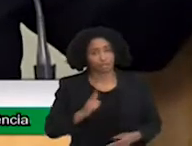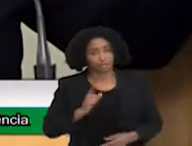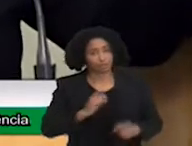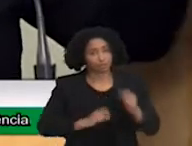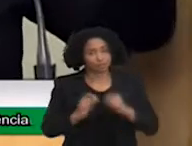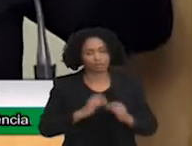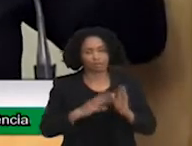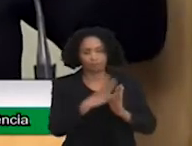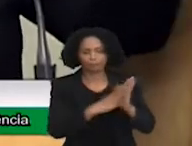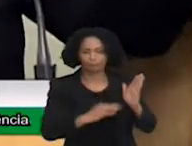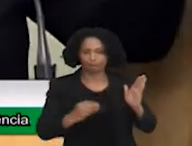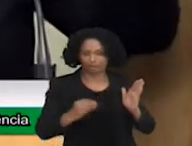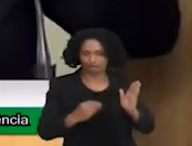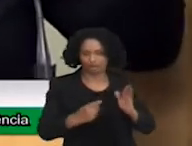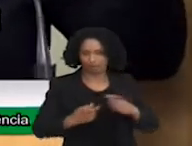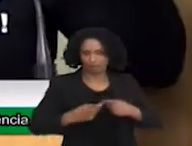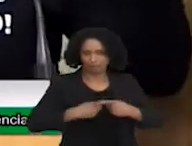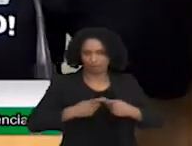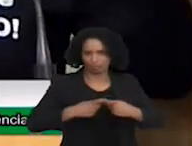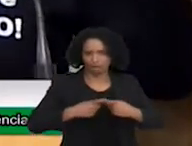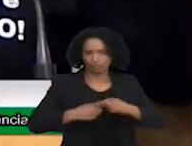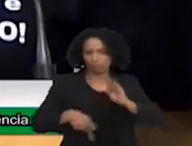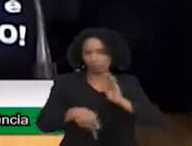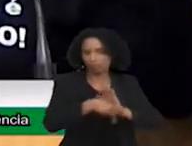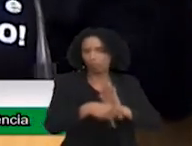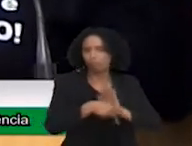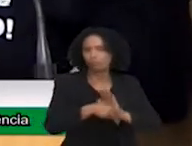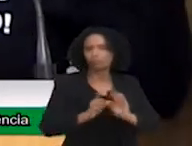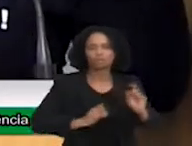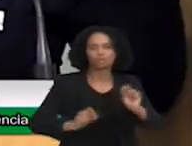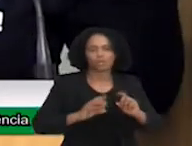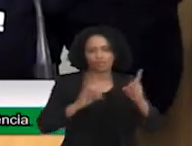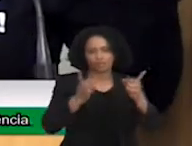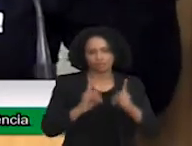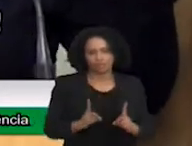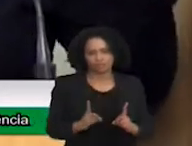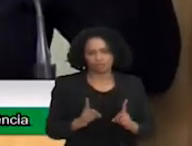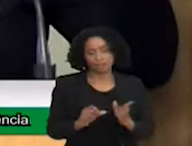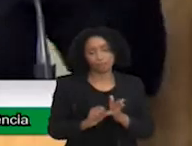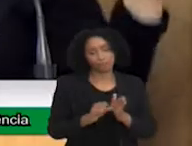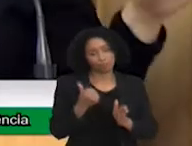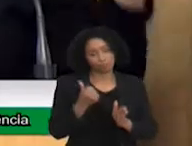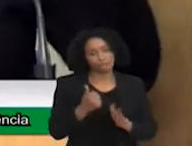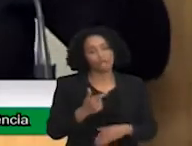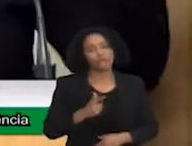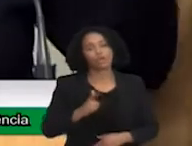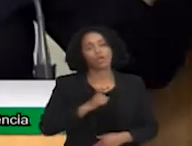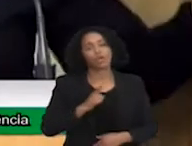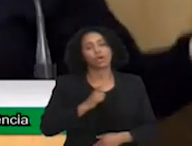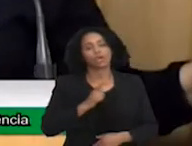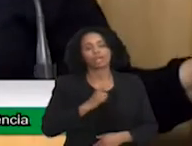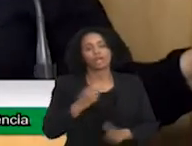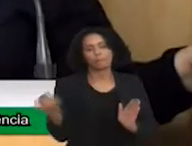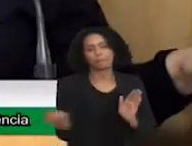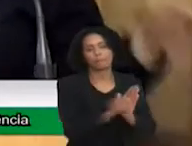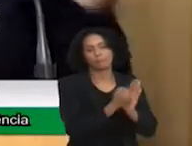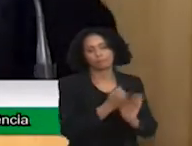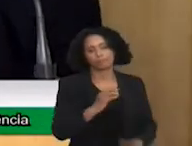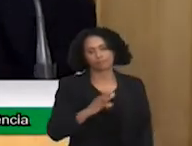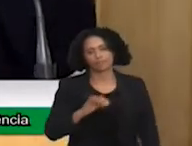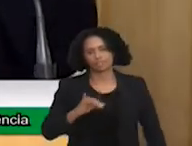primário. Então, tudo era através de um SID. E a deficiência estava na pessoa.